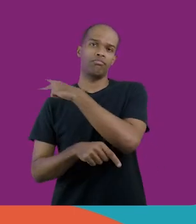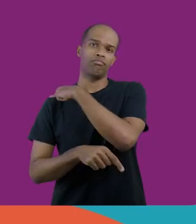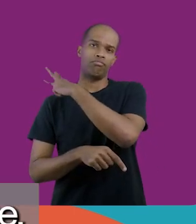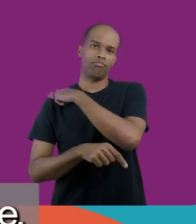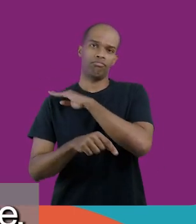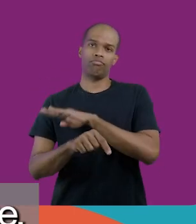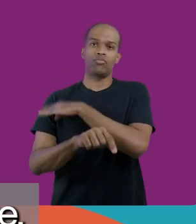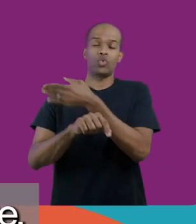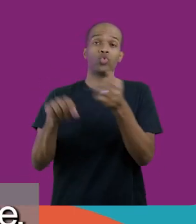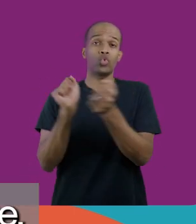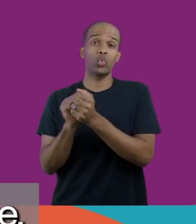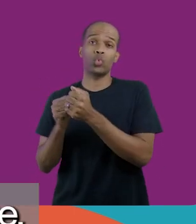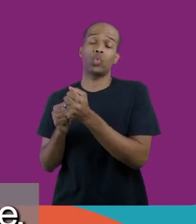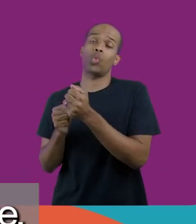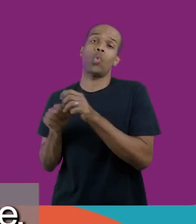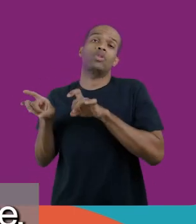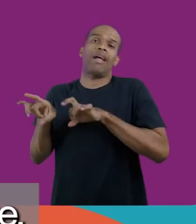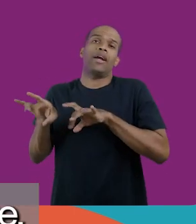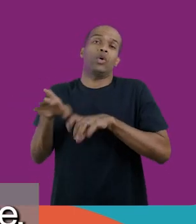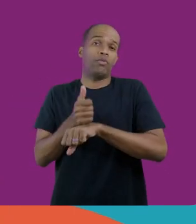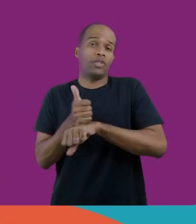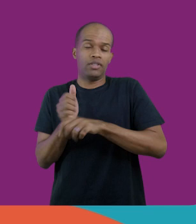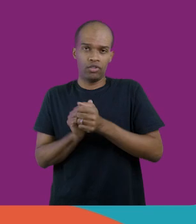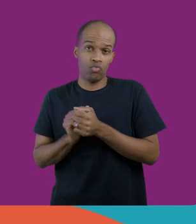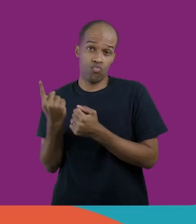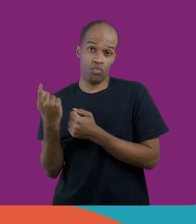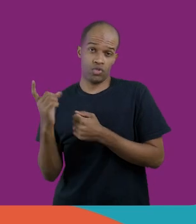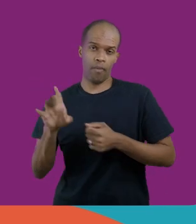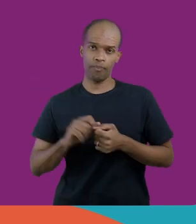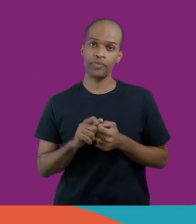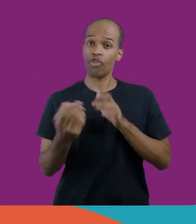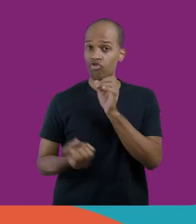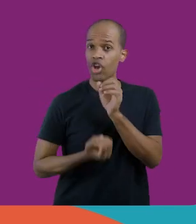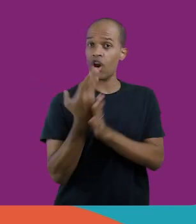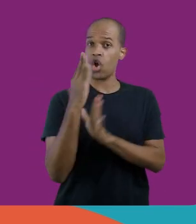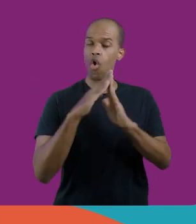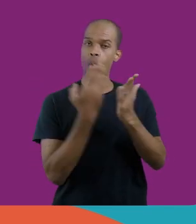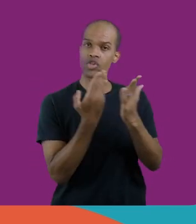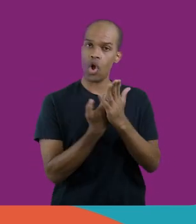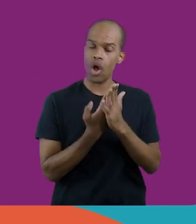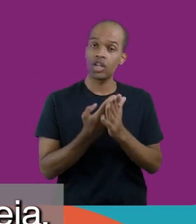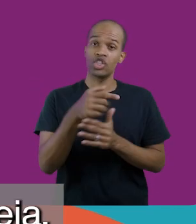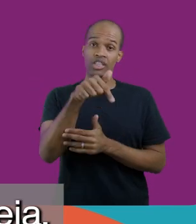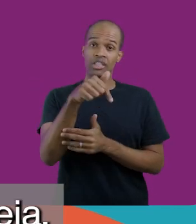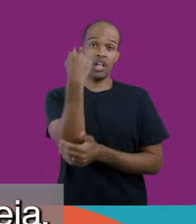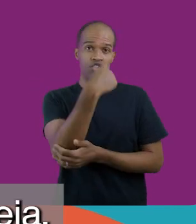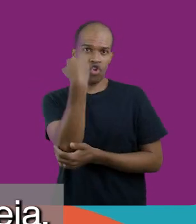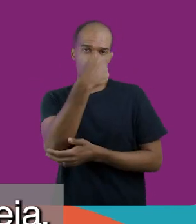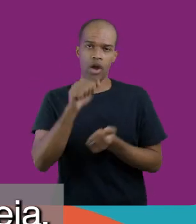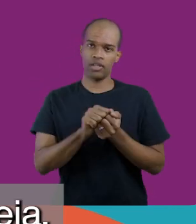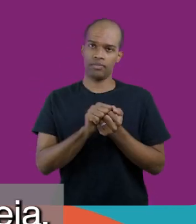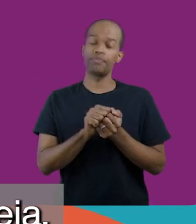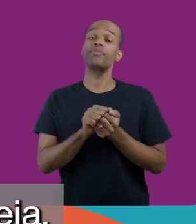médio integrado ao ensino técnico profissionalizante. Então, nós criamos escolas de sete horas, criamos